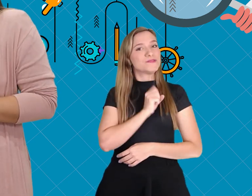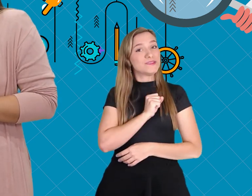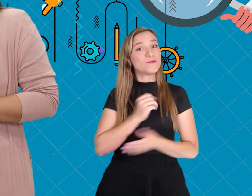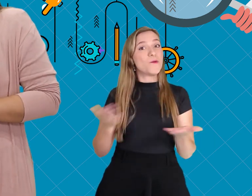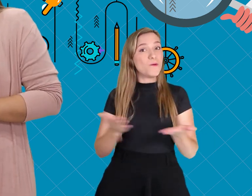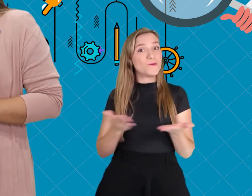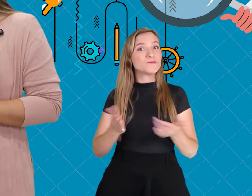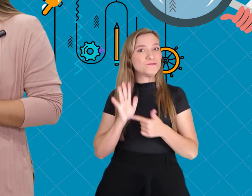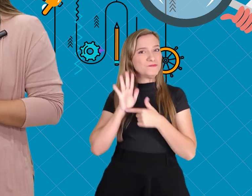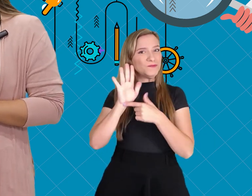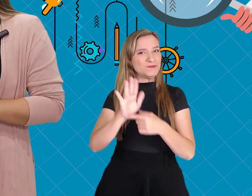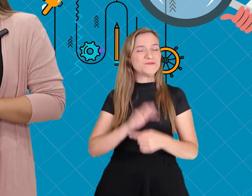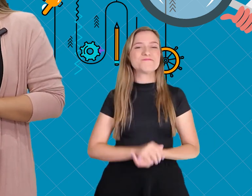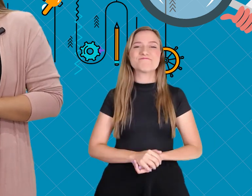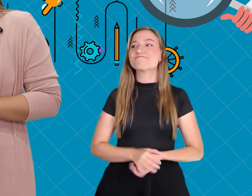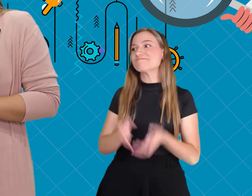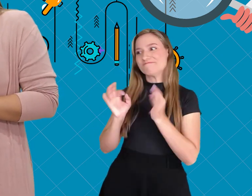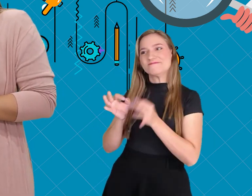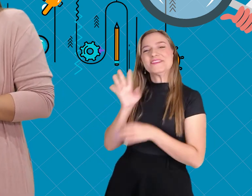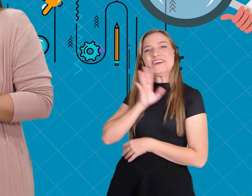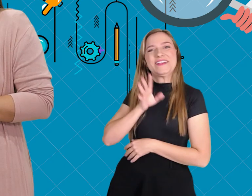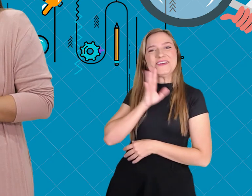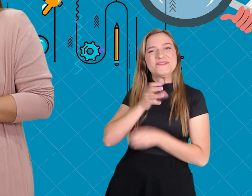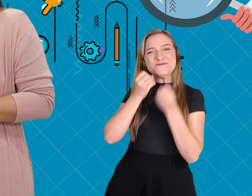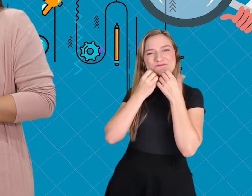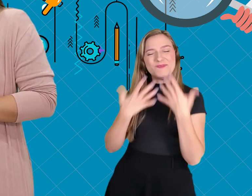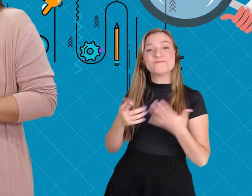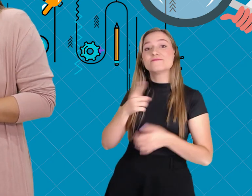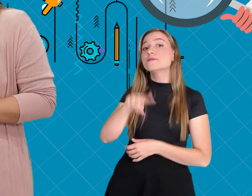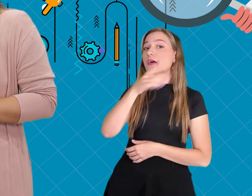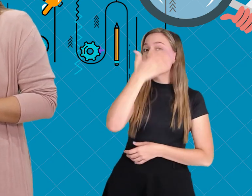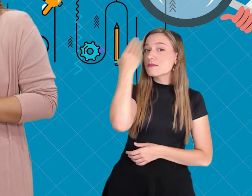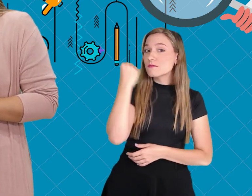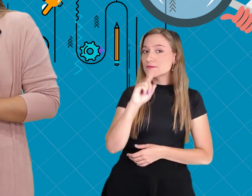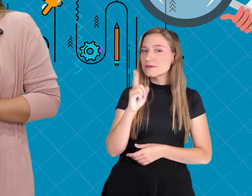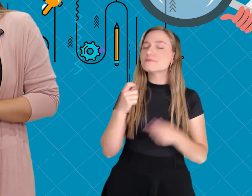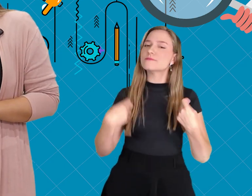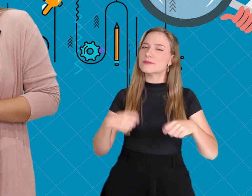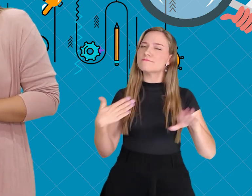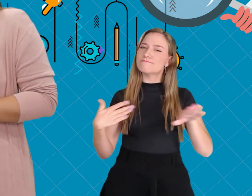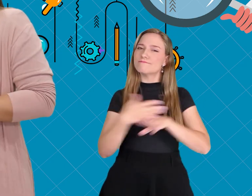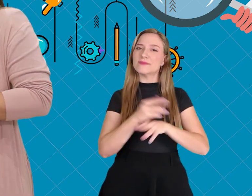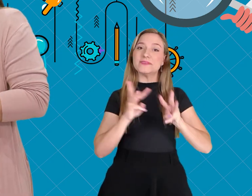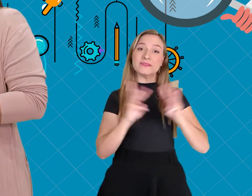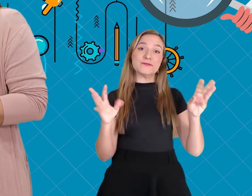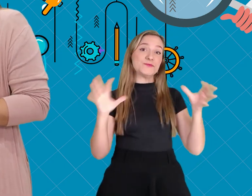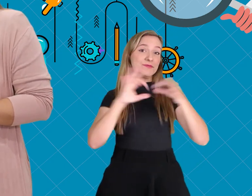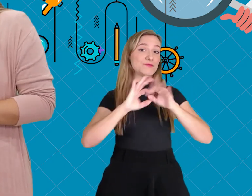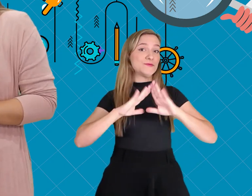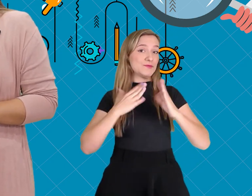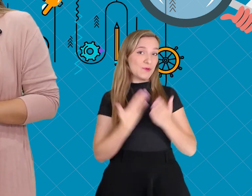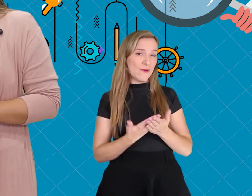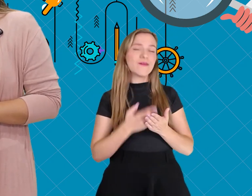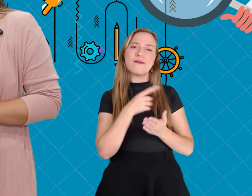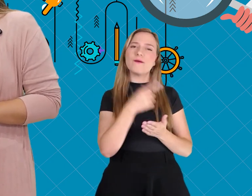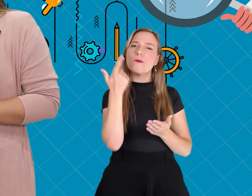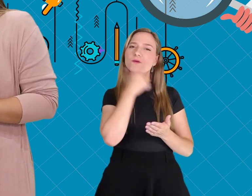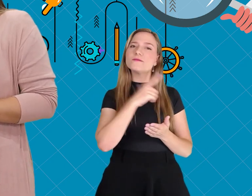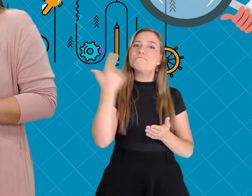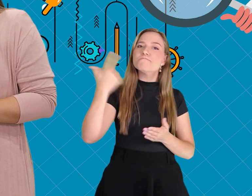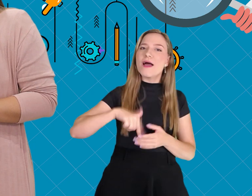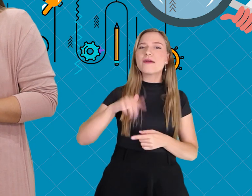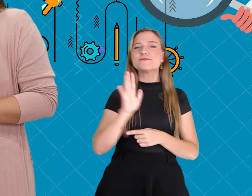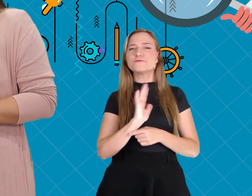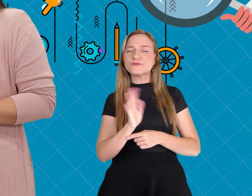programa de hoje. Isso aí, Gabi. Foi bem legal. E não se esqueçam de acessar o nosso portal Conexão na Escola. Para ter acesso a mais